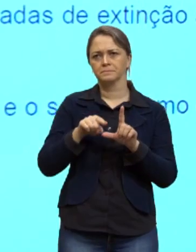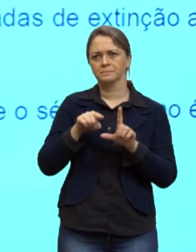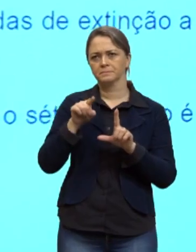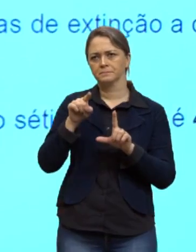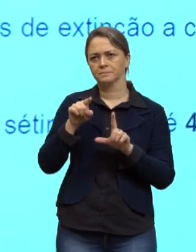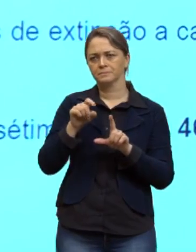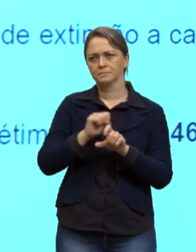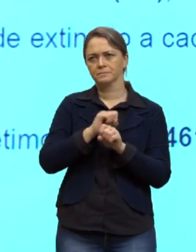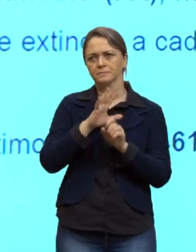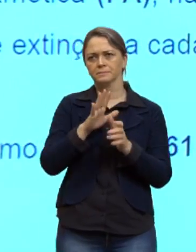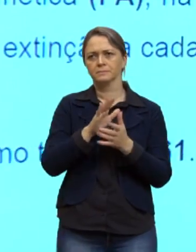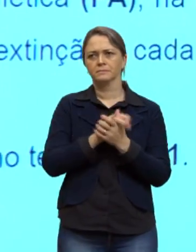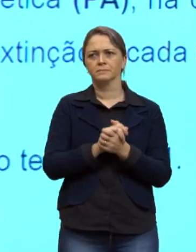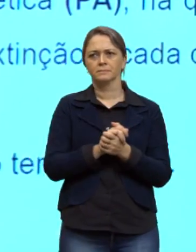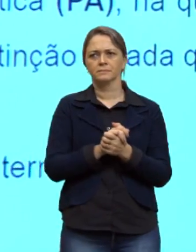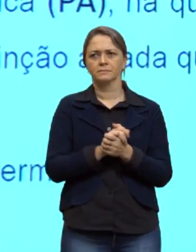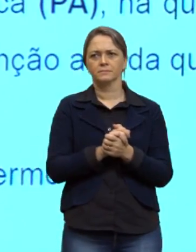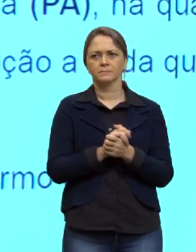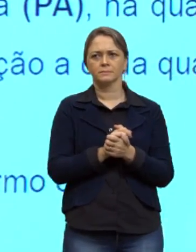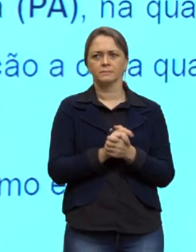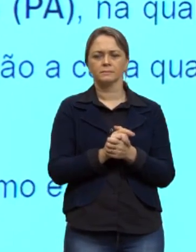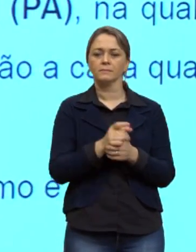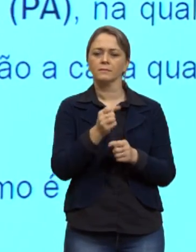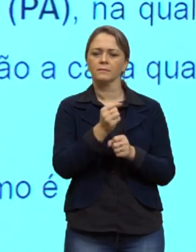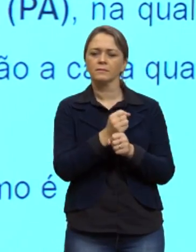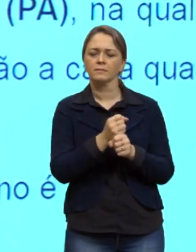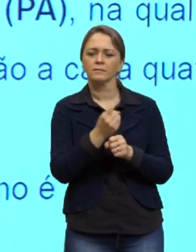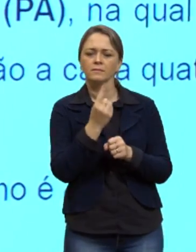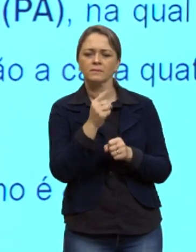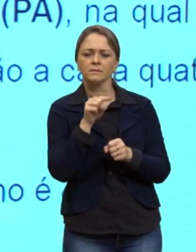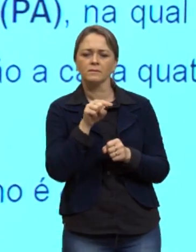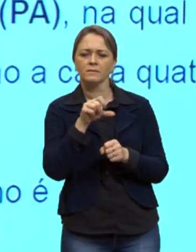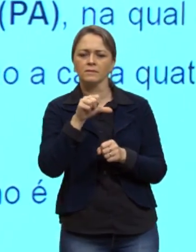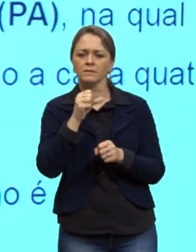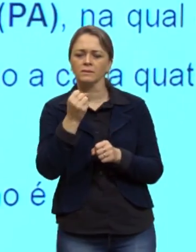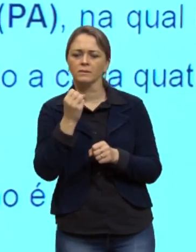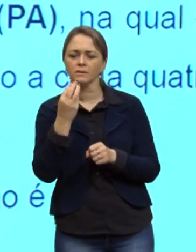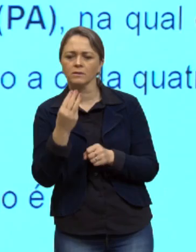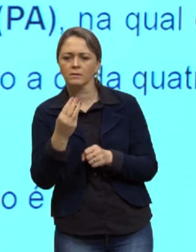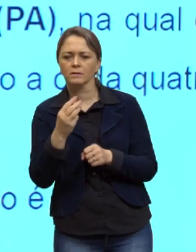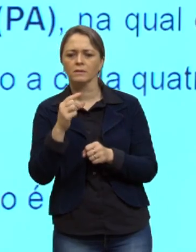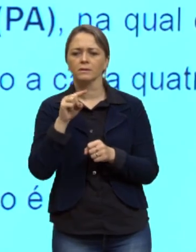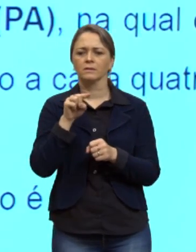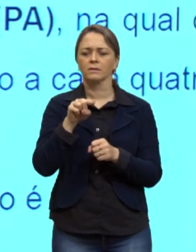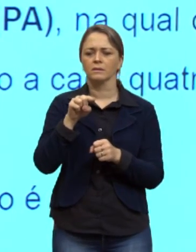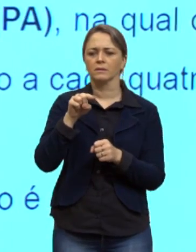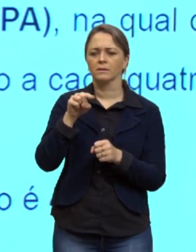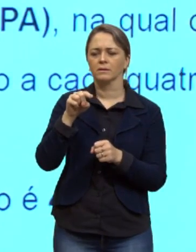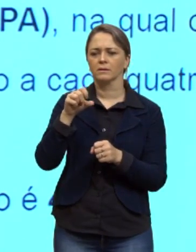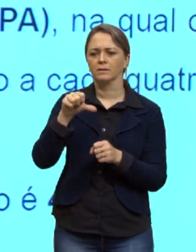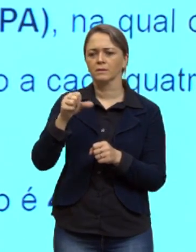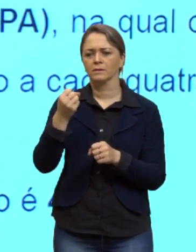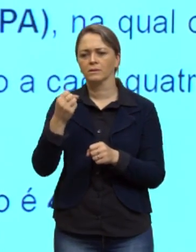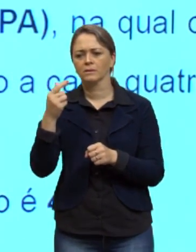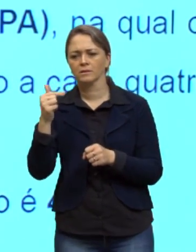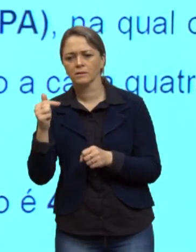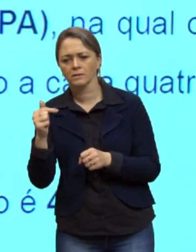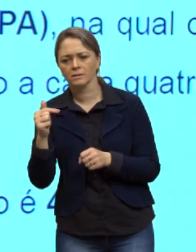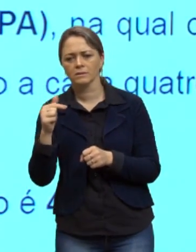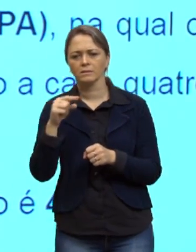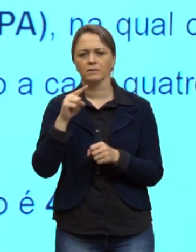de 1983 para 1987 o próximo dado de